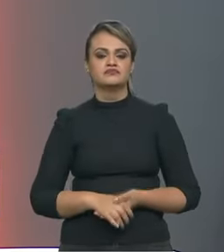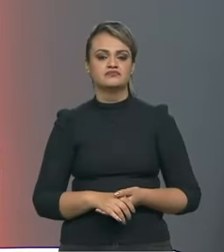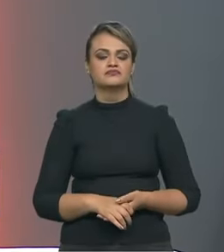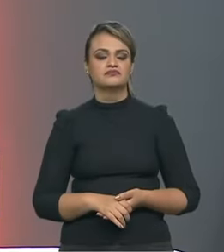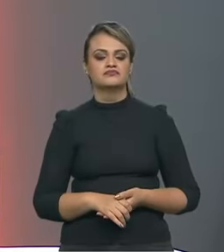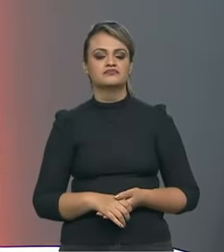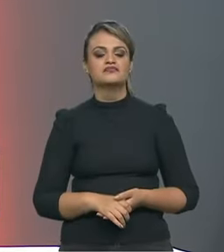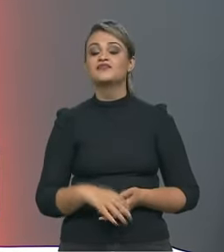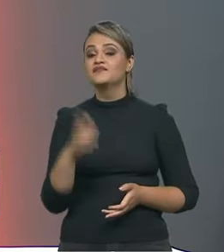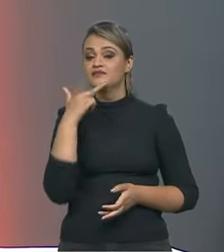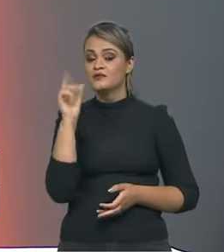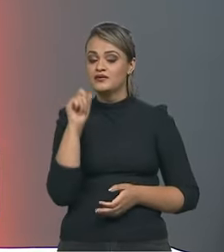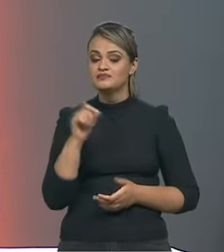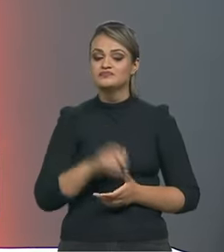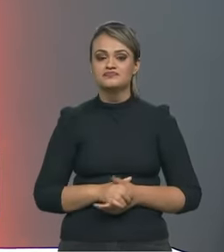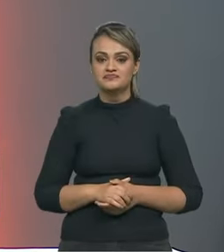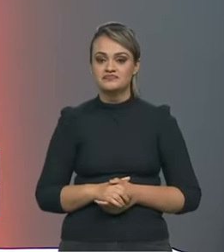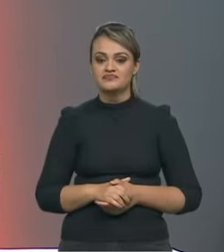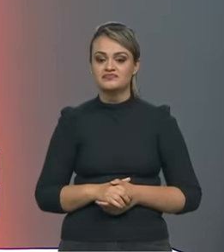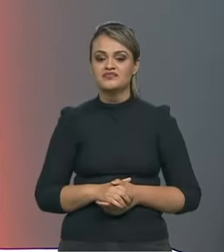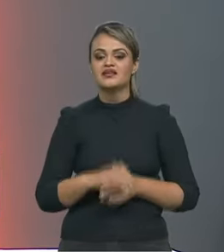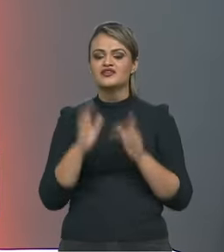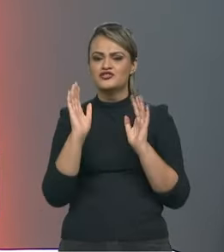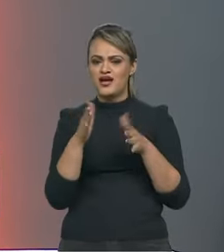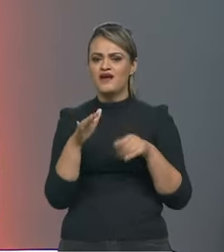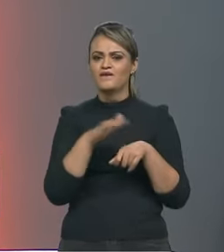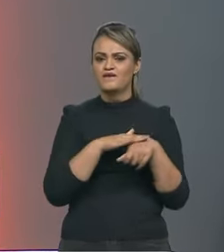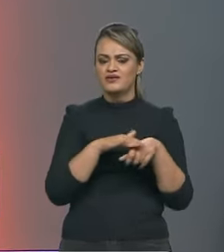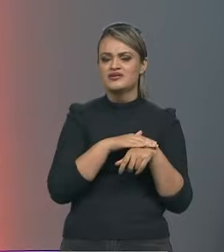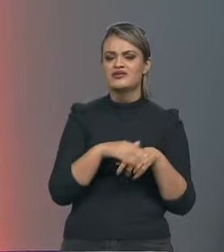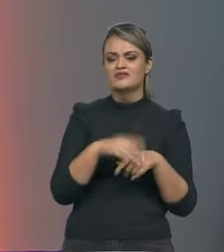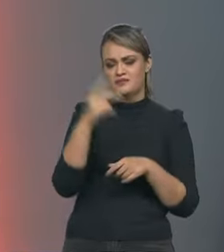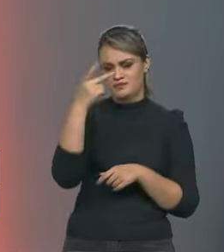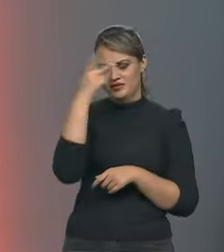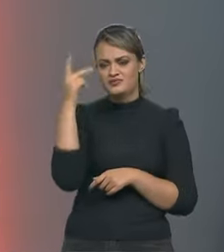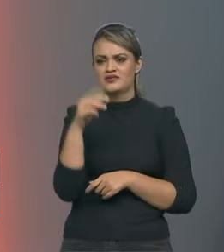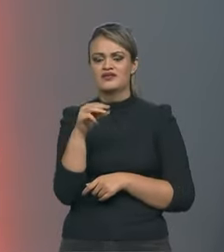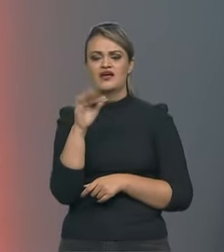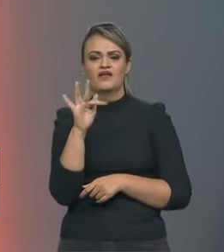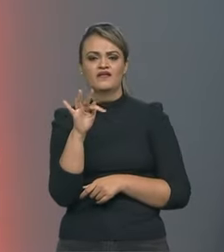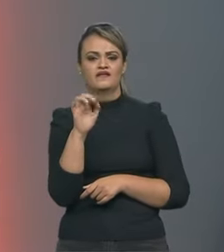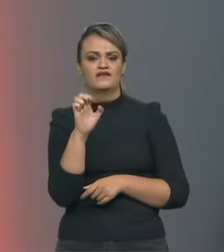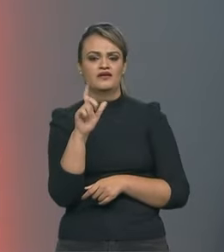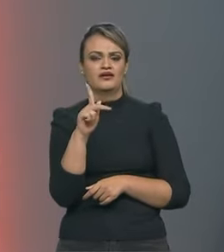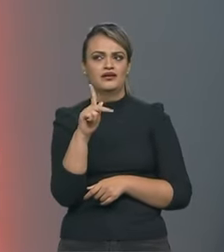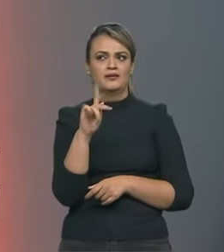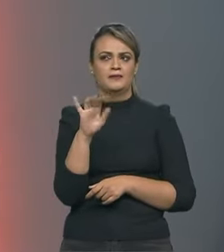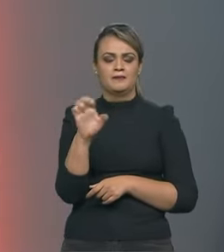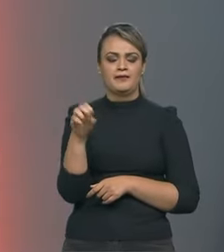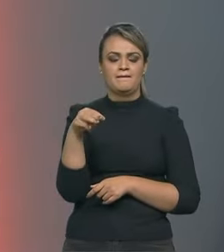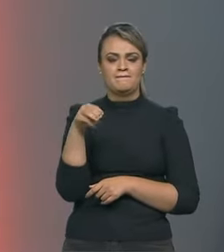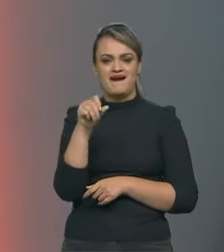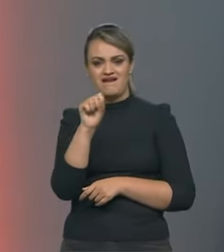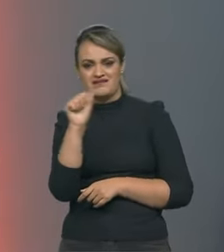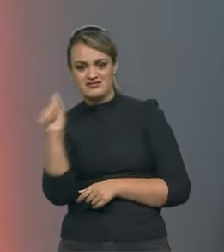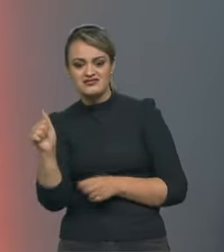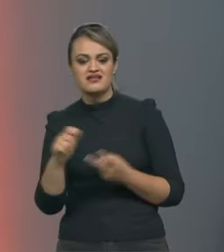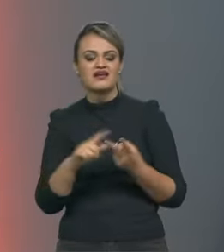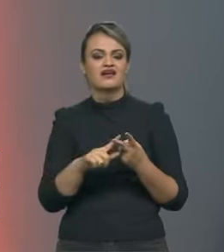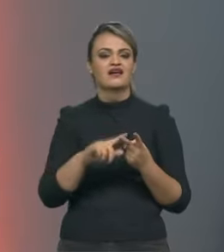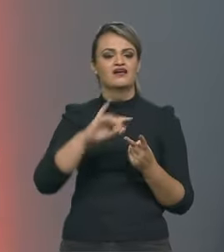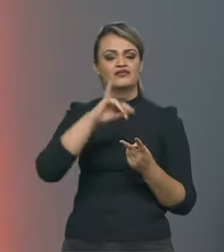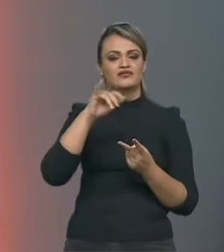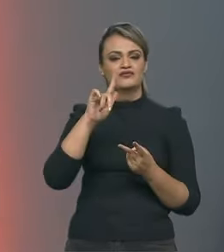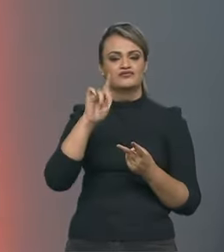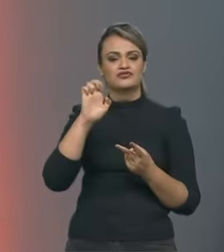e dizer que já tive a oportunidade de conversar com pilotos de Fórmula 1 Felipe Massa Felipe Nasser já tive a oportunidade de conversar com Jean Tod